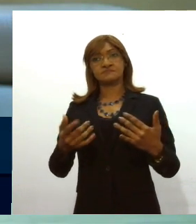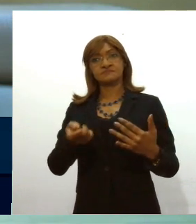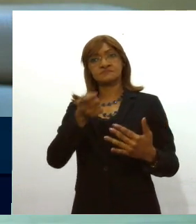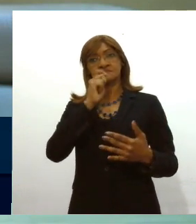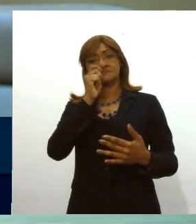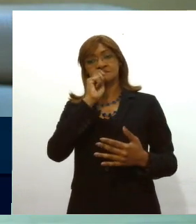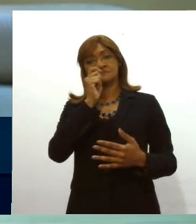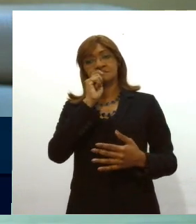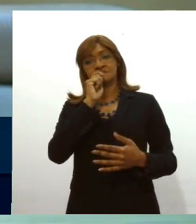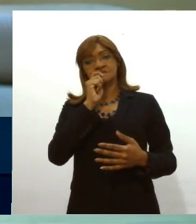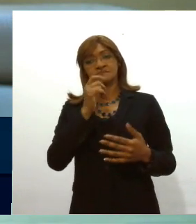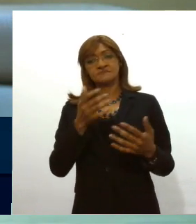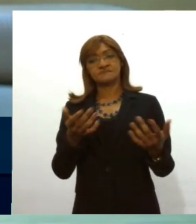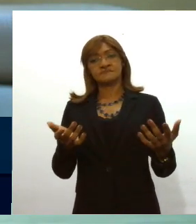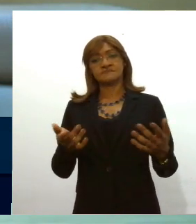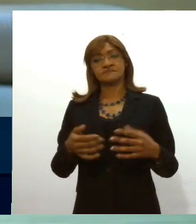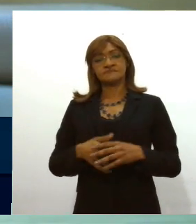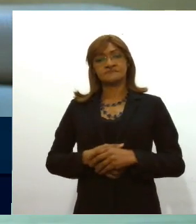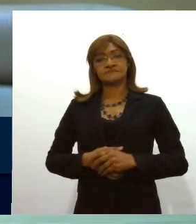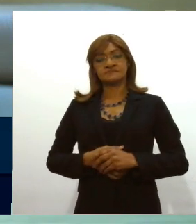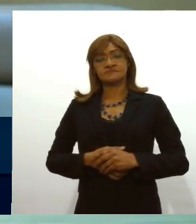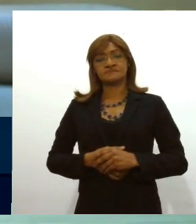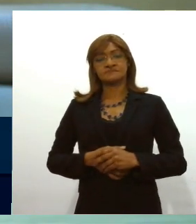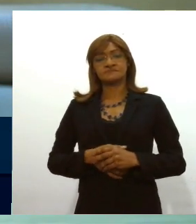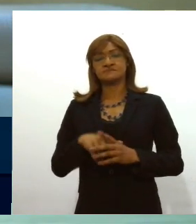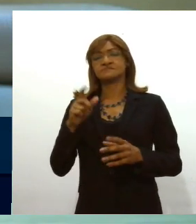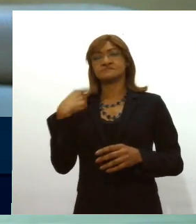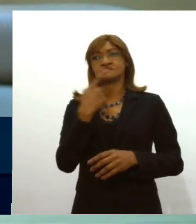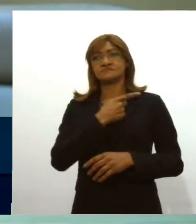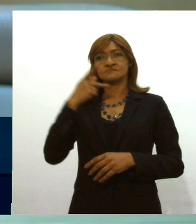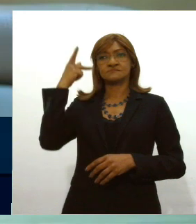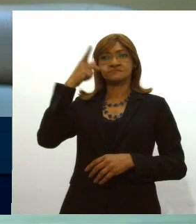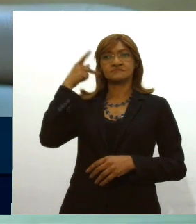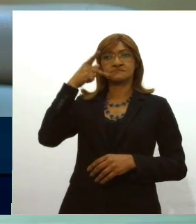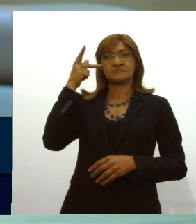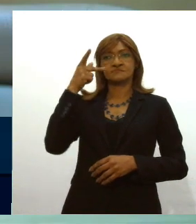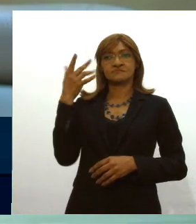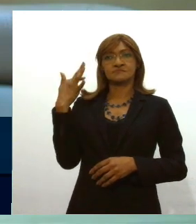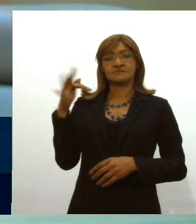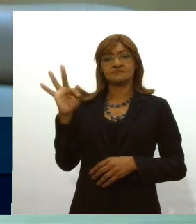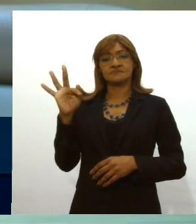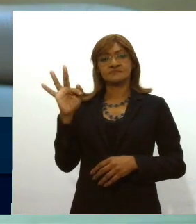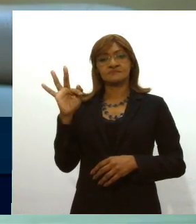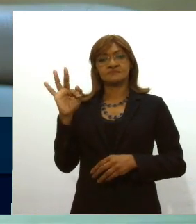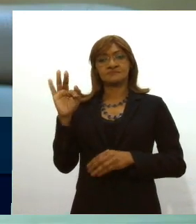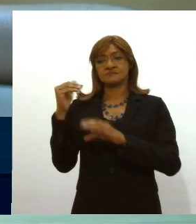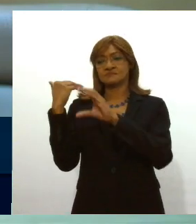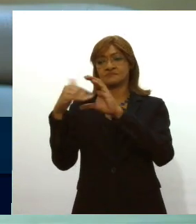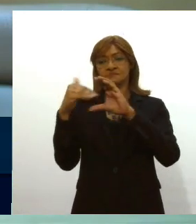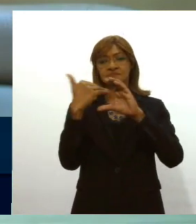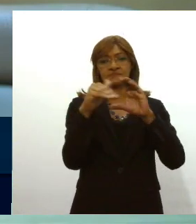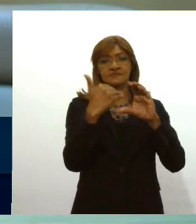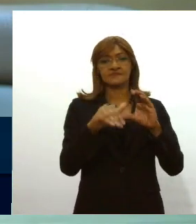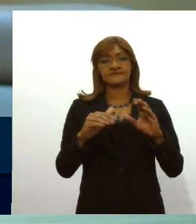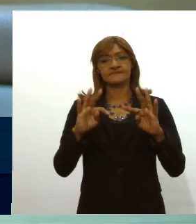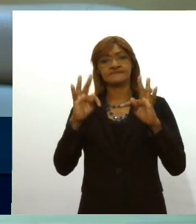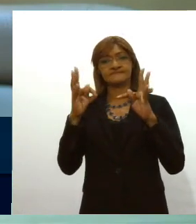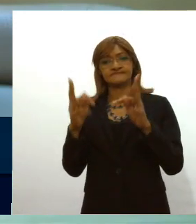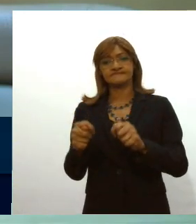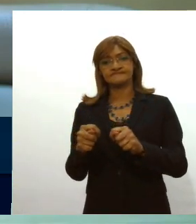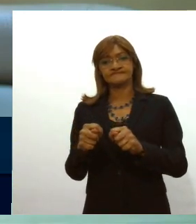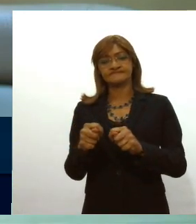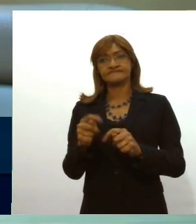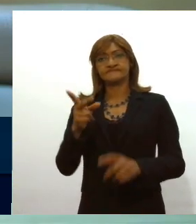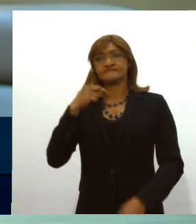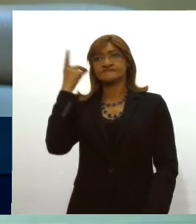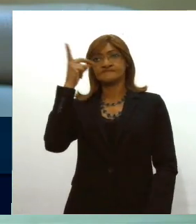Então, eu só espero que os nossos parlamentares federais encaminhem em meio a todos, a todos